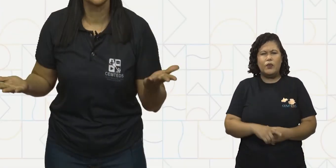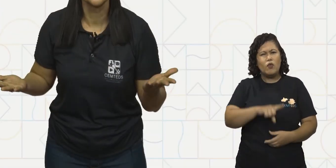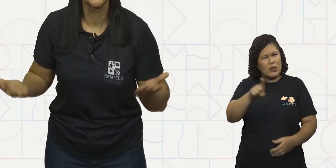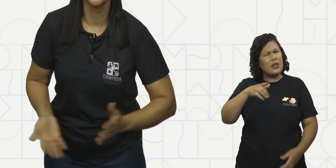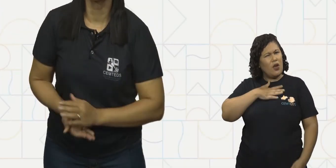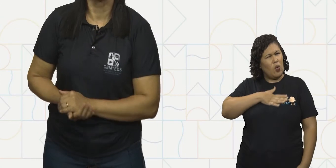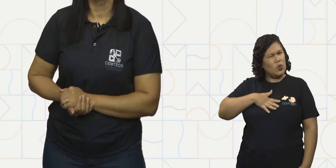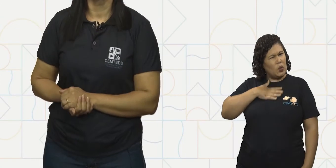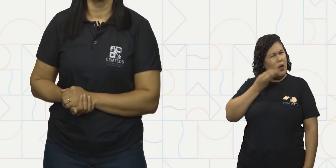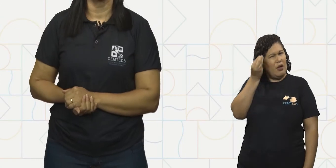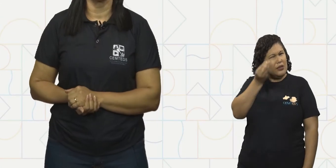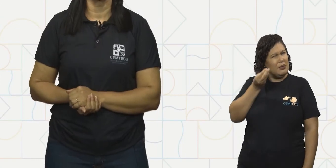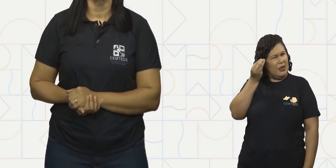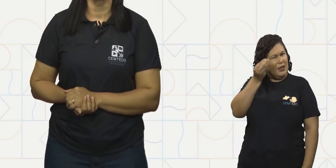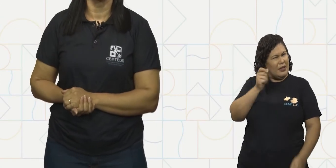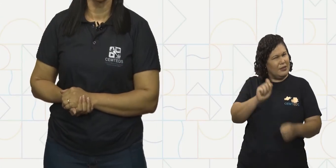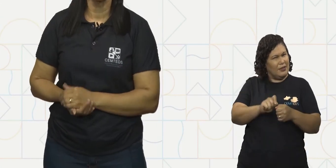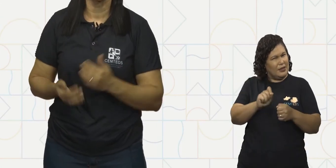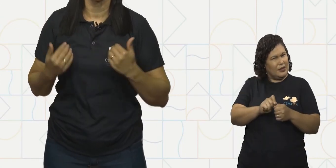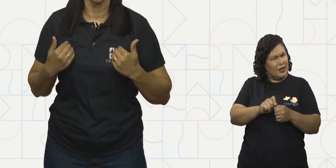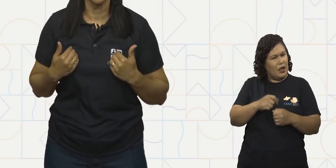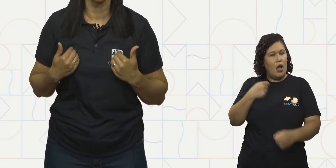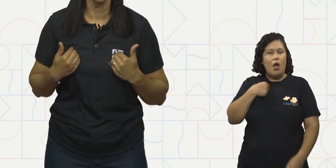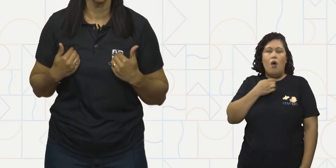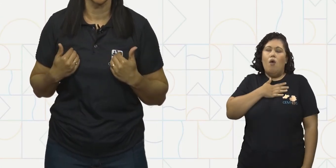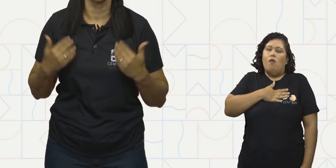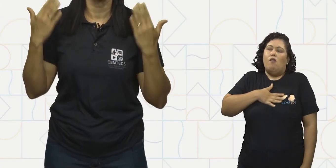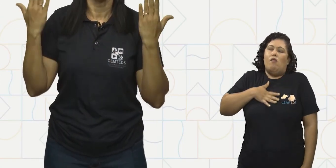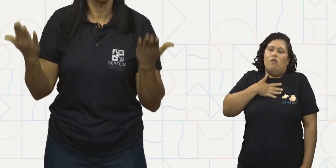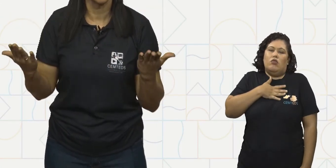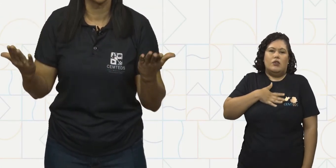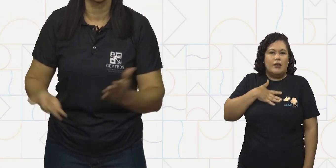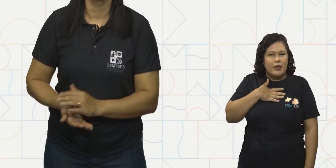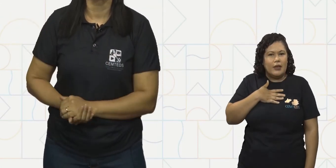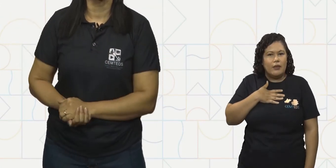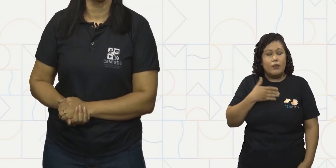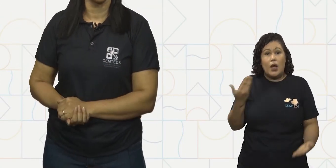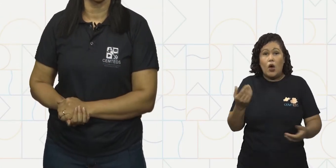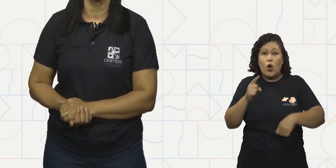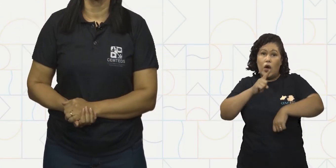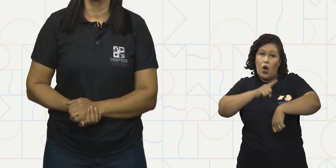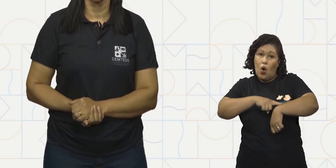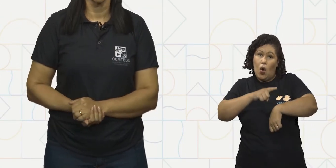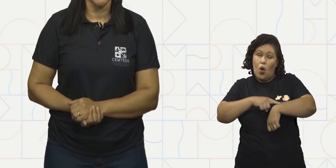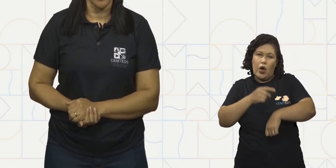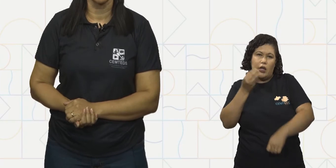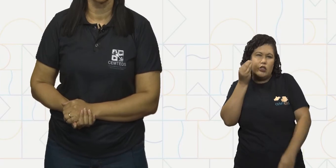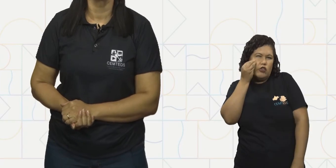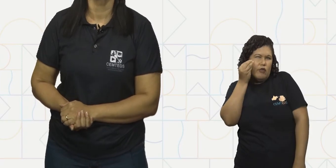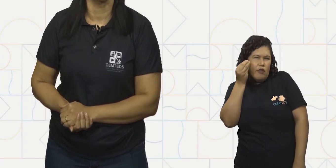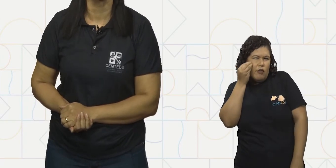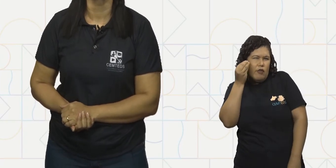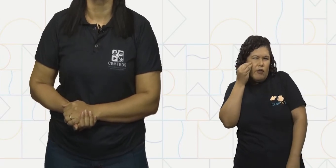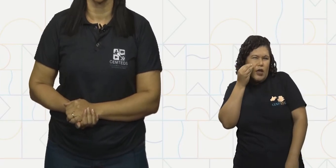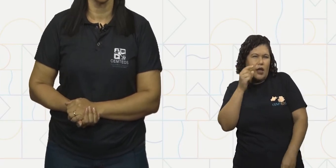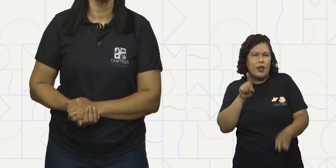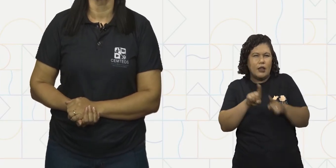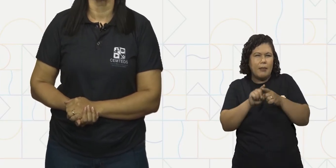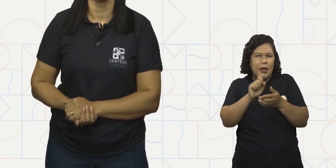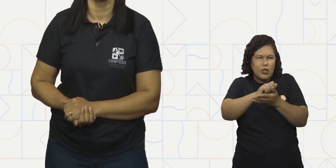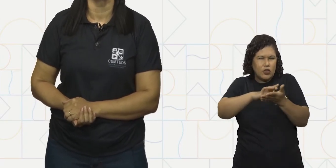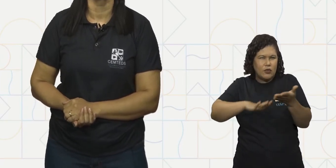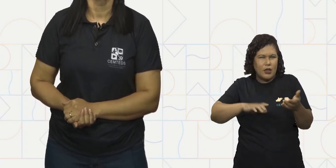Você gostou do nosso experimento de hoje? Eu gostei! E agora chegou a hora de testarmos os nossos